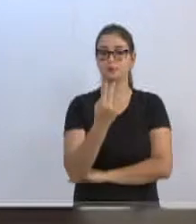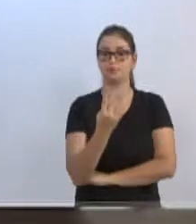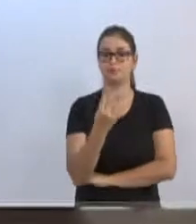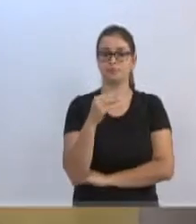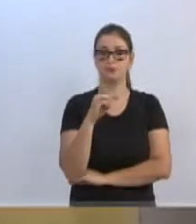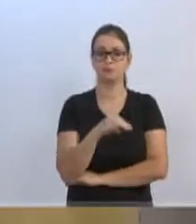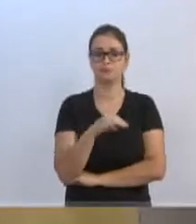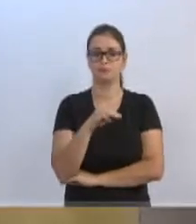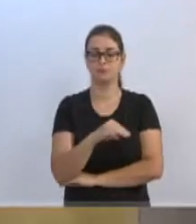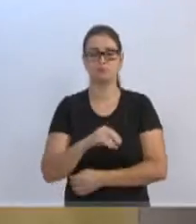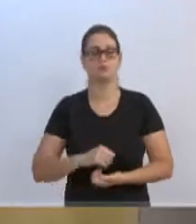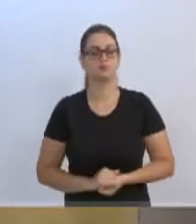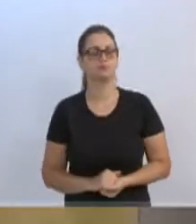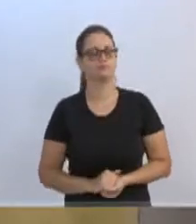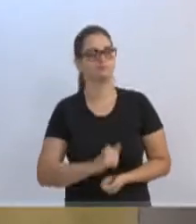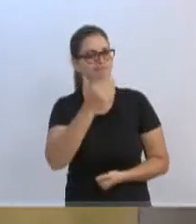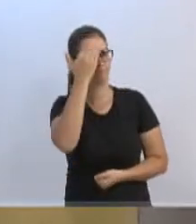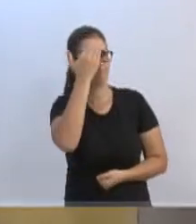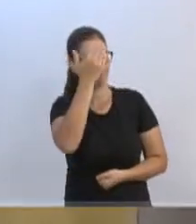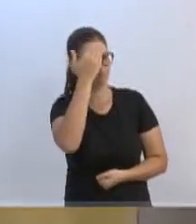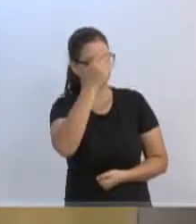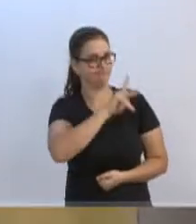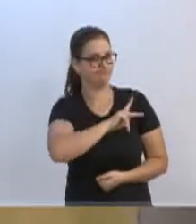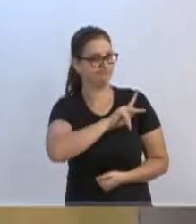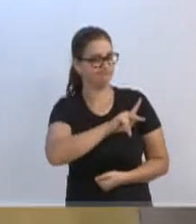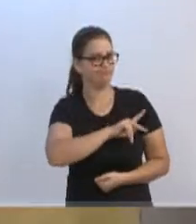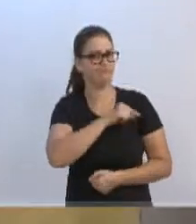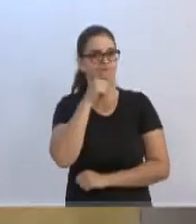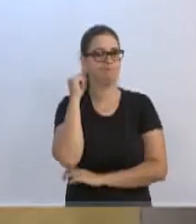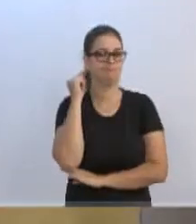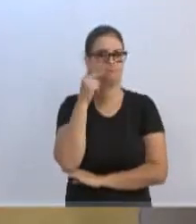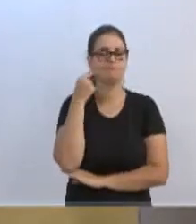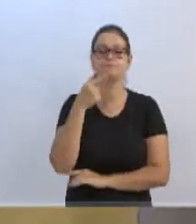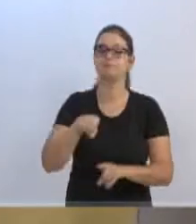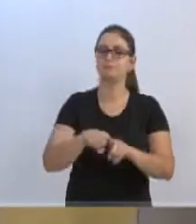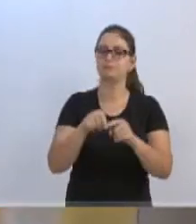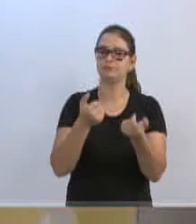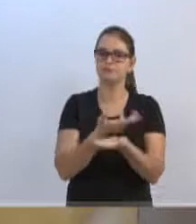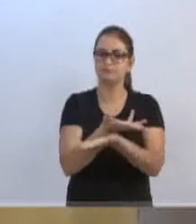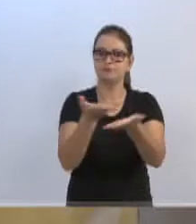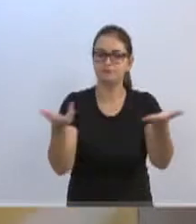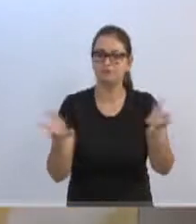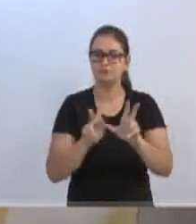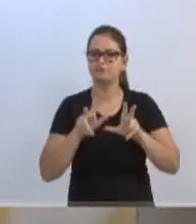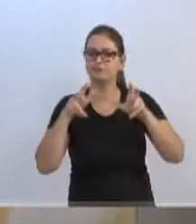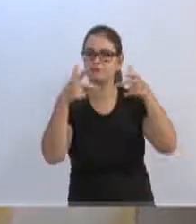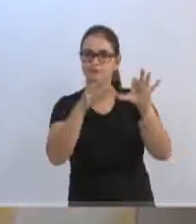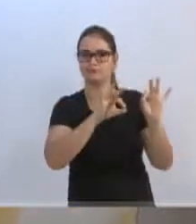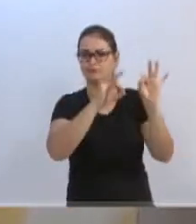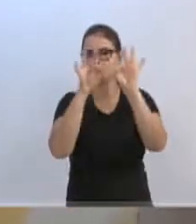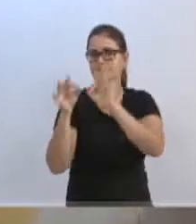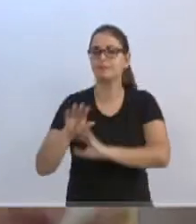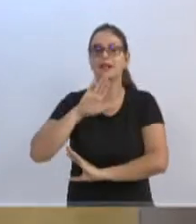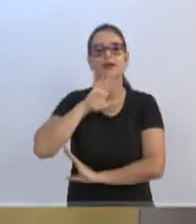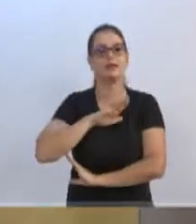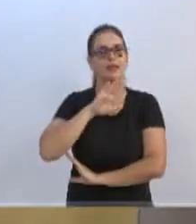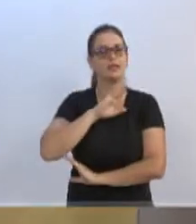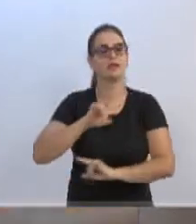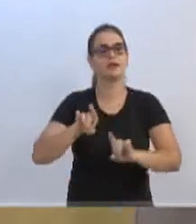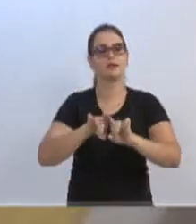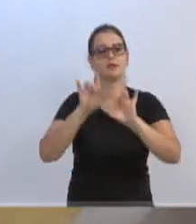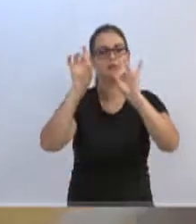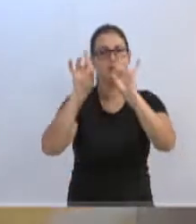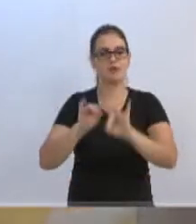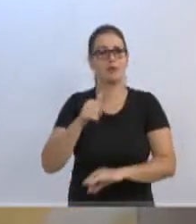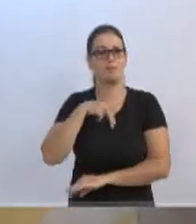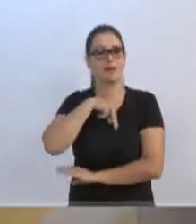Muito obrigado, presidente Marcelo Lanzarim, distinta para a plateia que nos acompanha aqui nesta tarde, em especial a minha